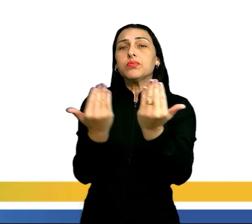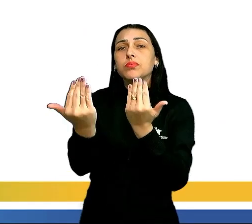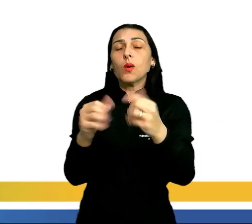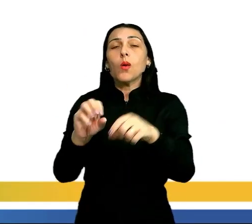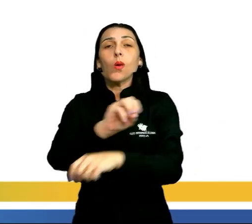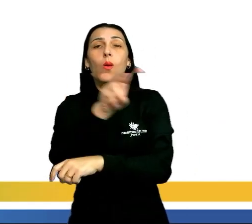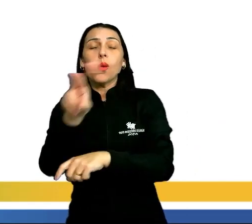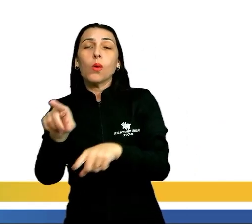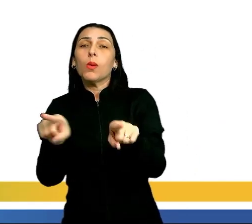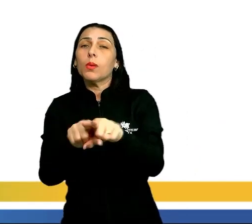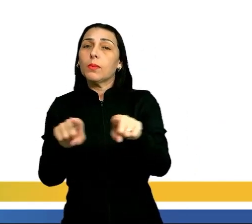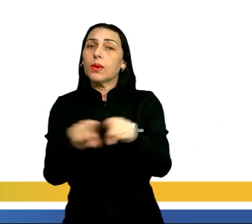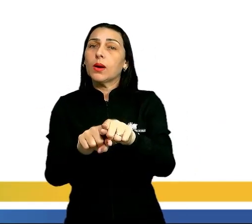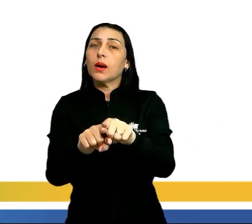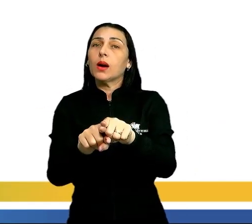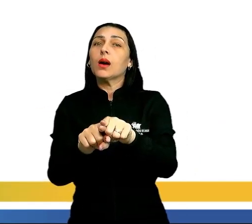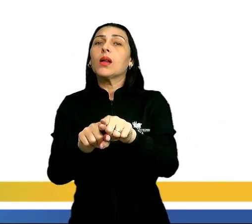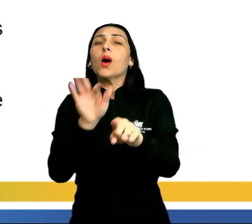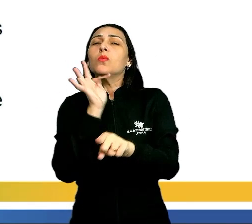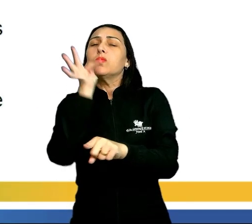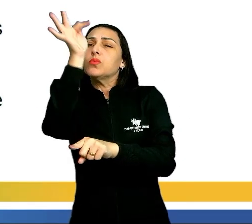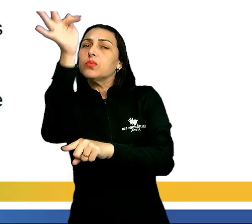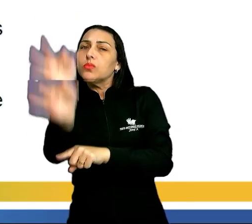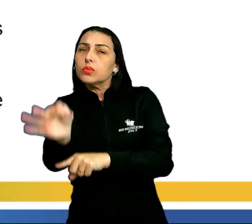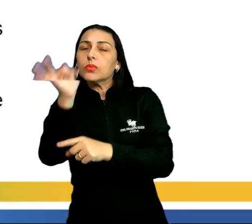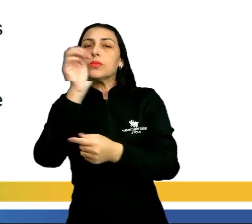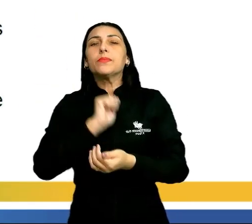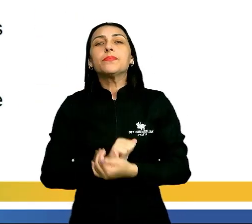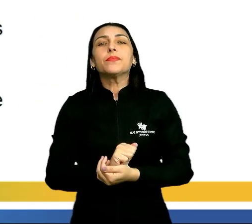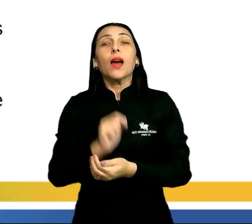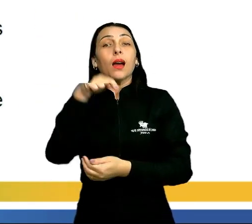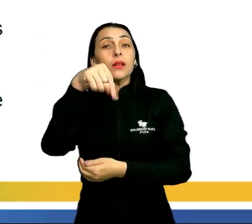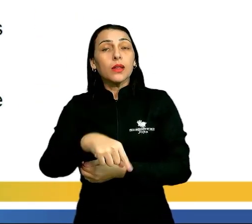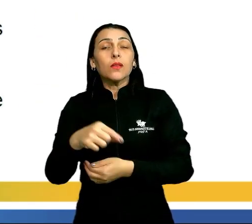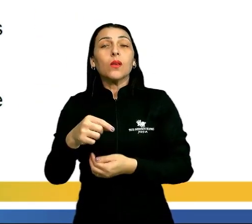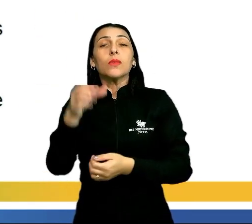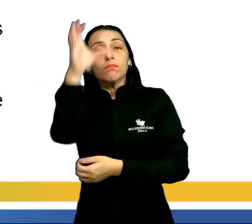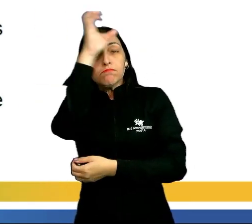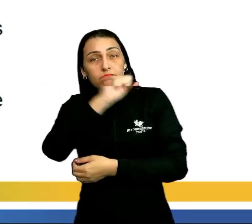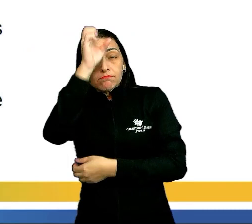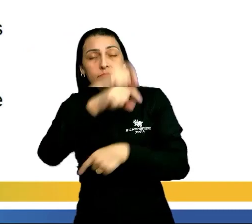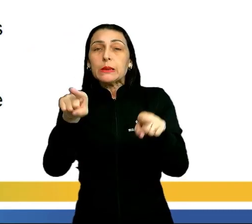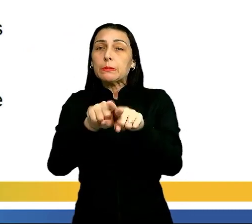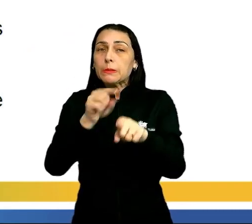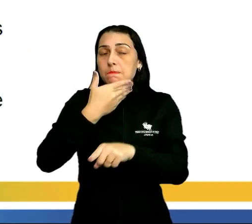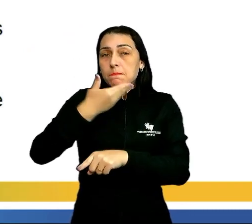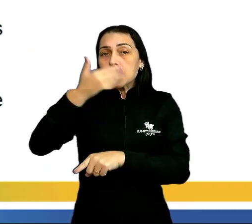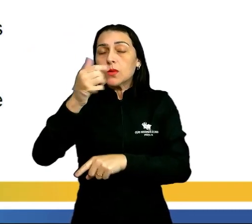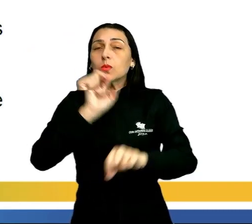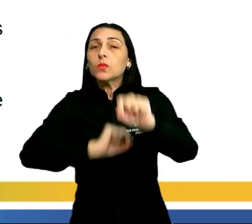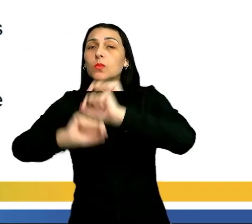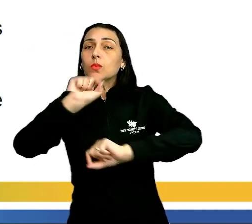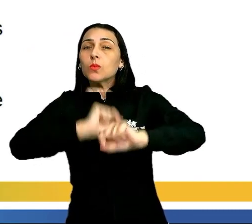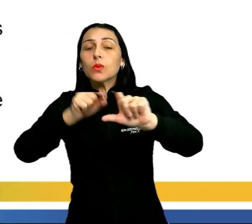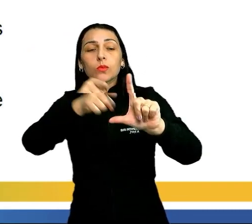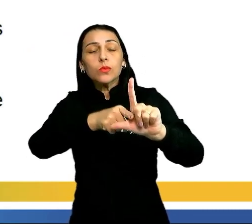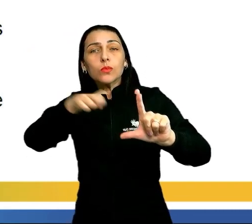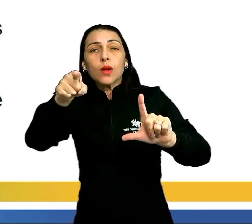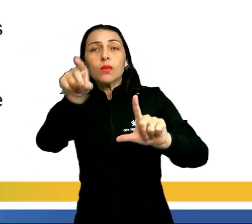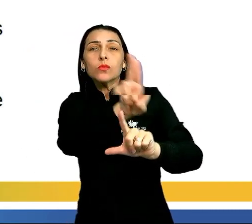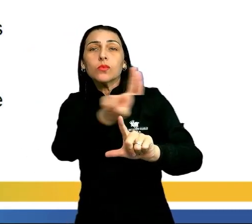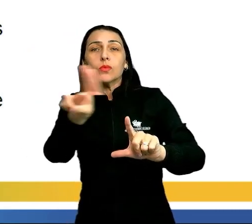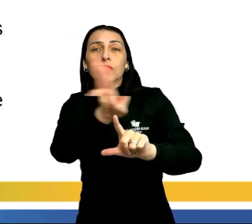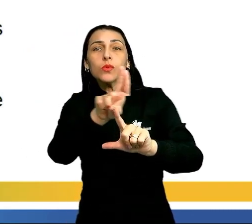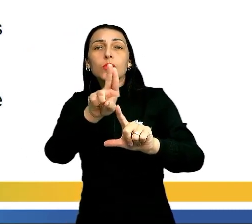ou até mesmo para projeções futuras. Aqui nós vamos aprender um pouco melhor a respeito desse gráfico